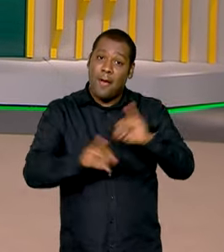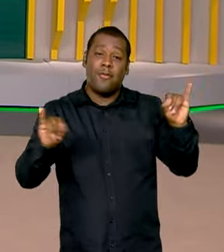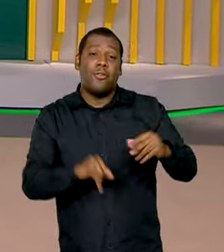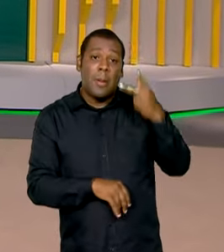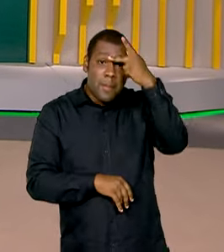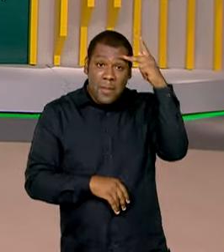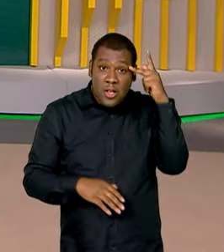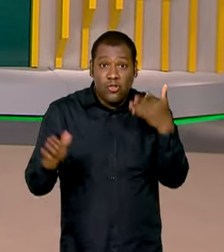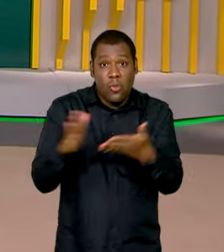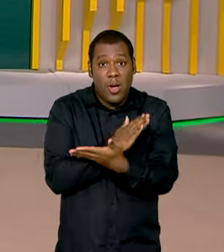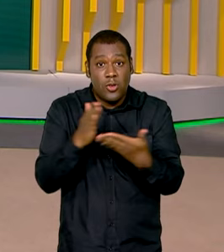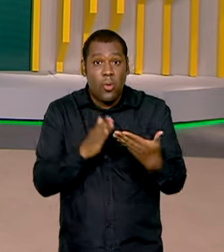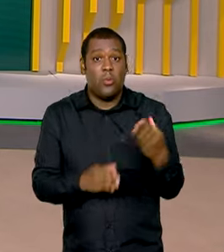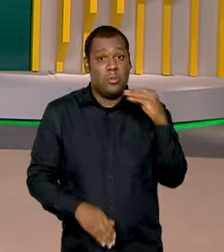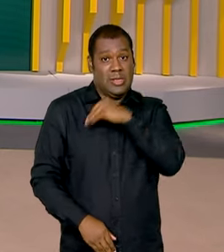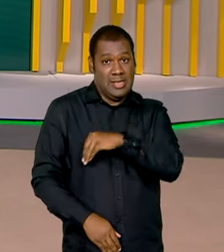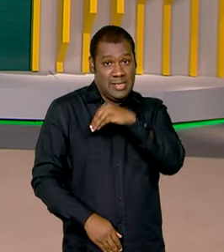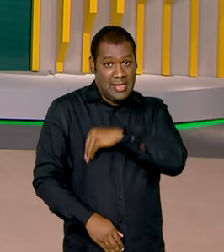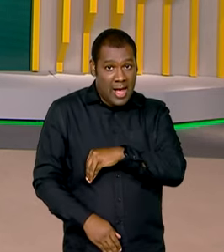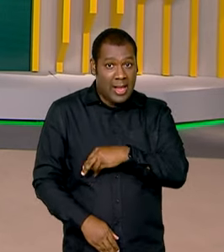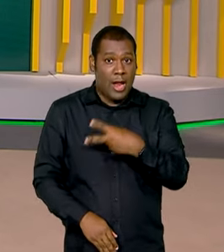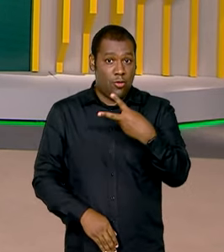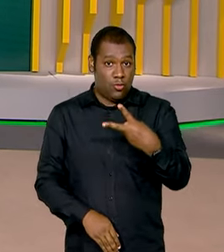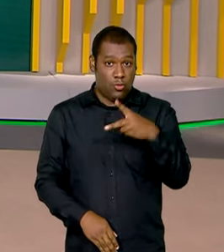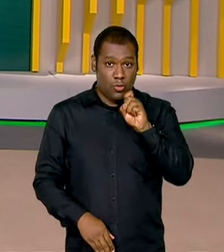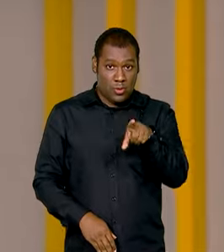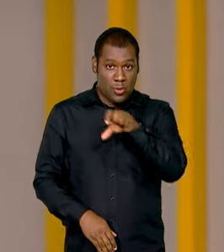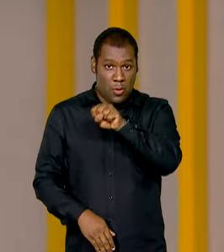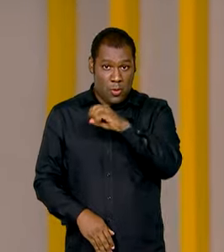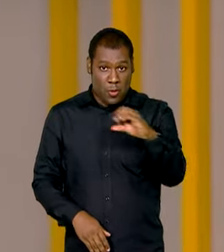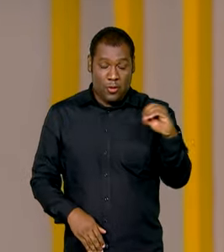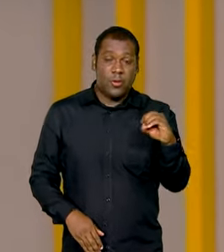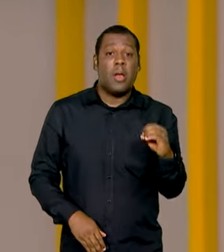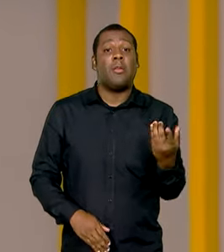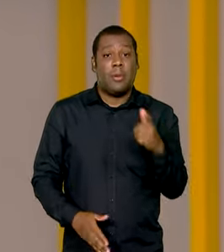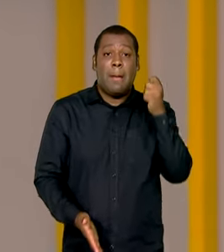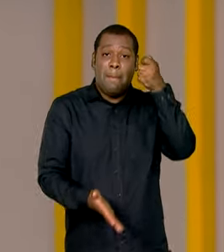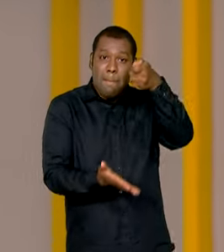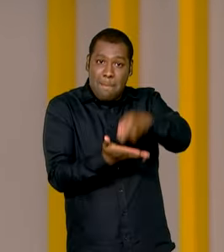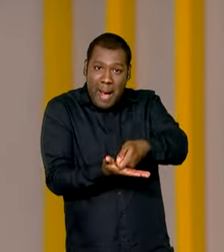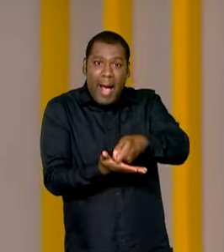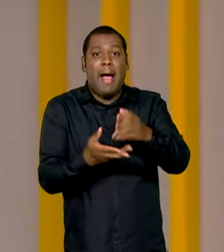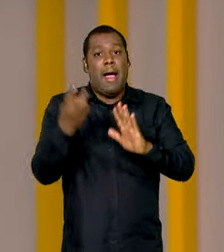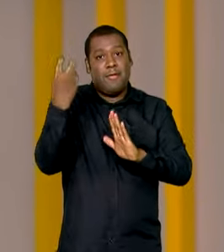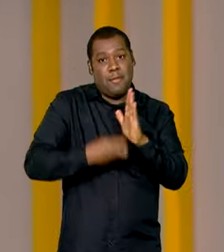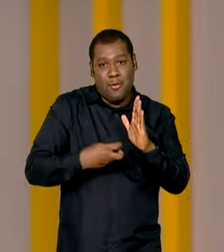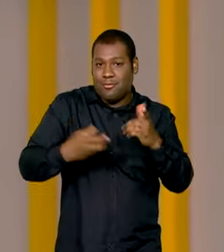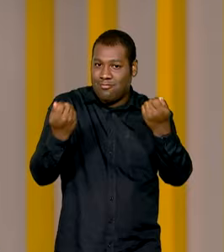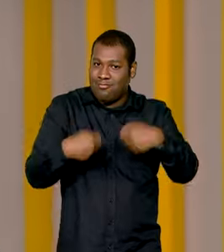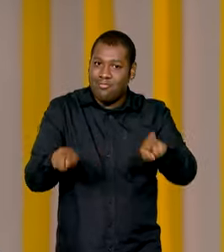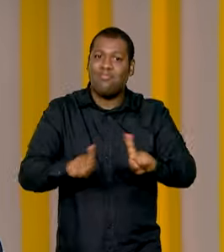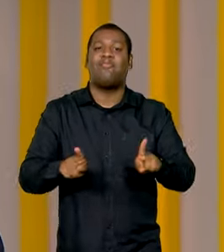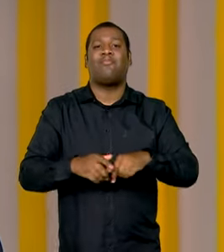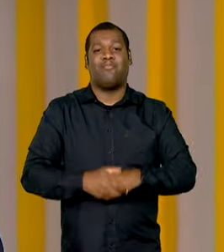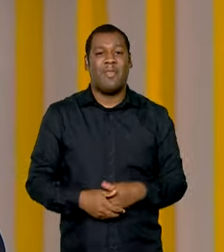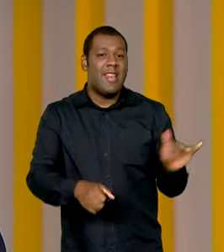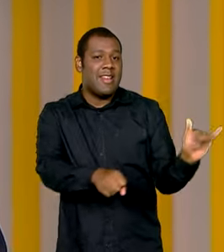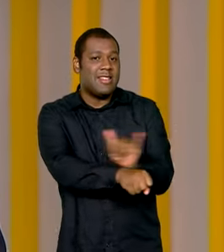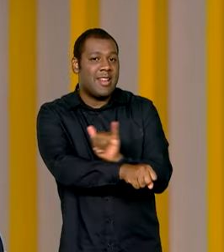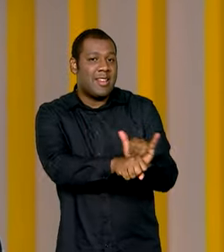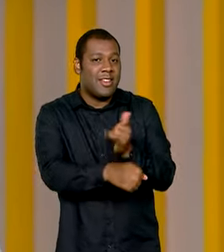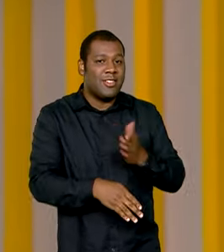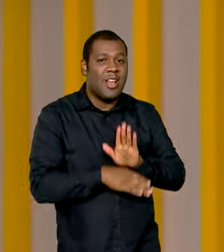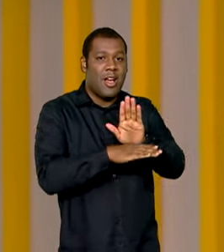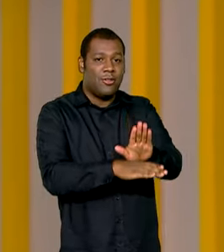para quem recebe até dois salários mínimos por mês. E hoje nós vamos mostrar como a medida vai livrar cerca